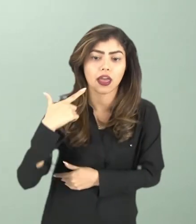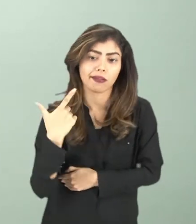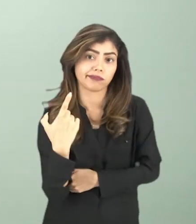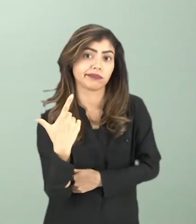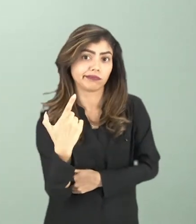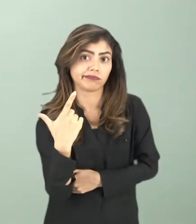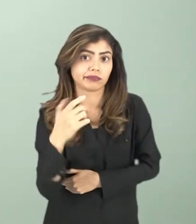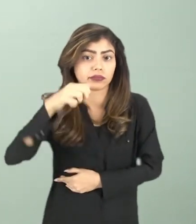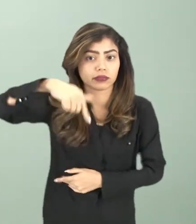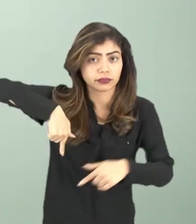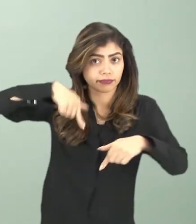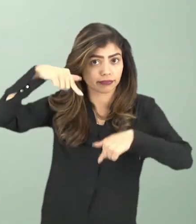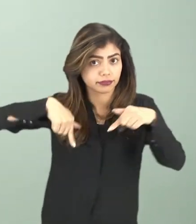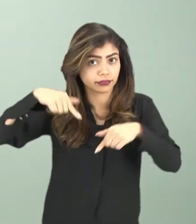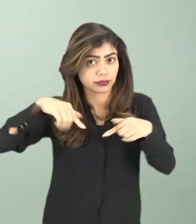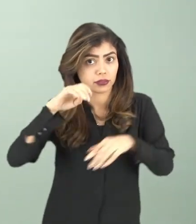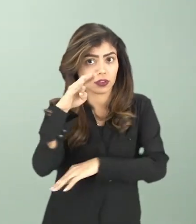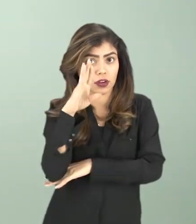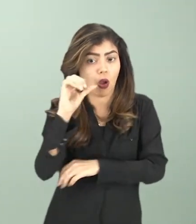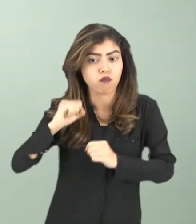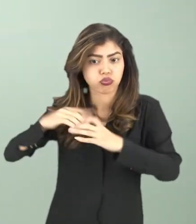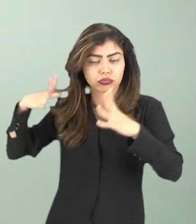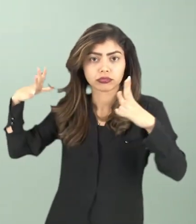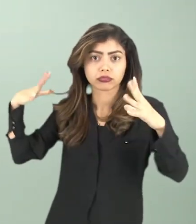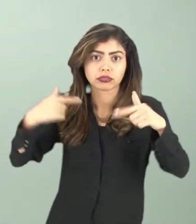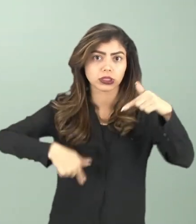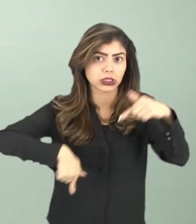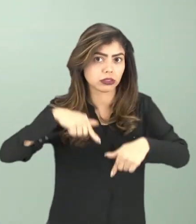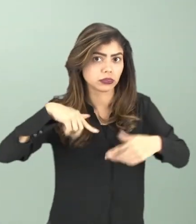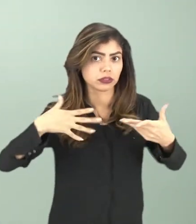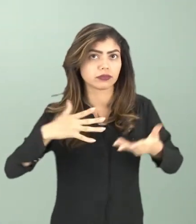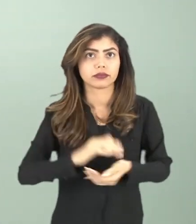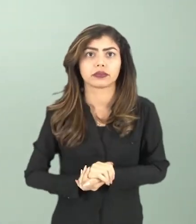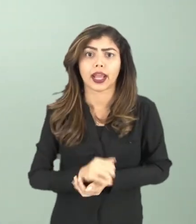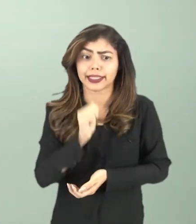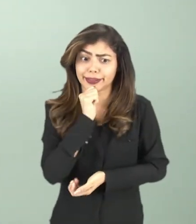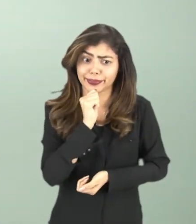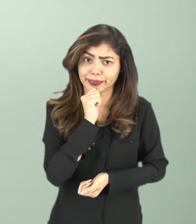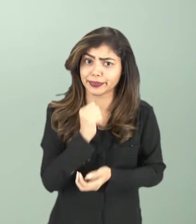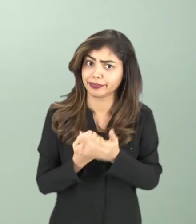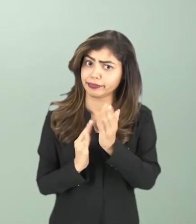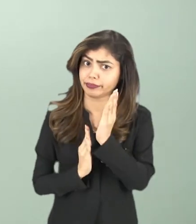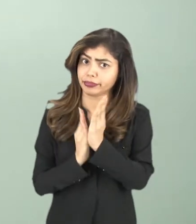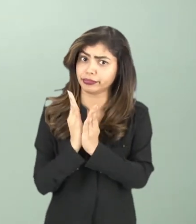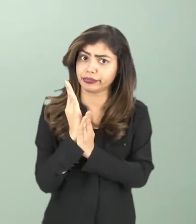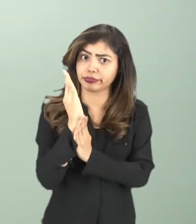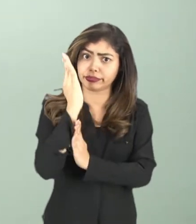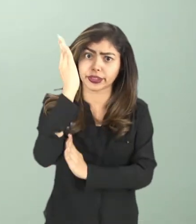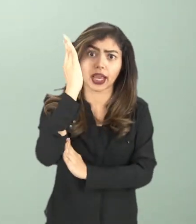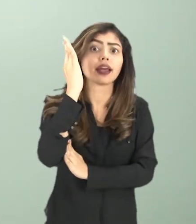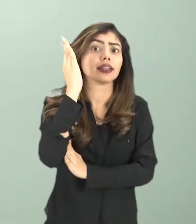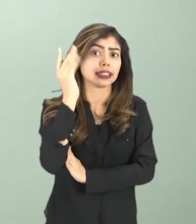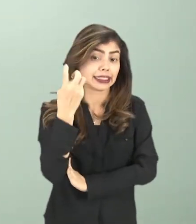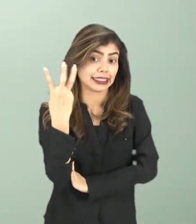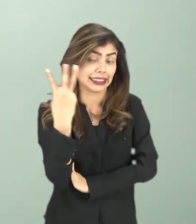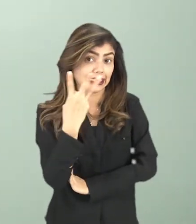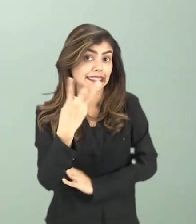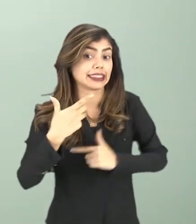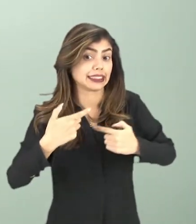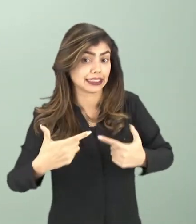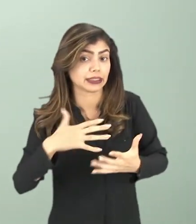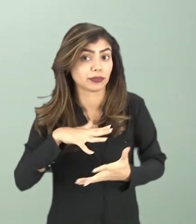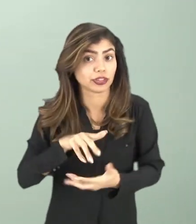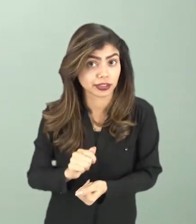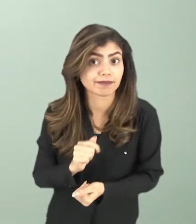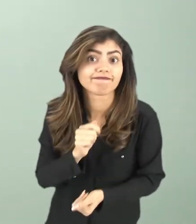bombas químicas, bombas atômicas, né? Ainda bem que elas não foram lançadas, porque nós teríamos uma Terceira Guerra Mundial, né?